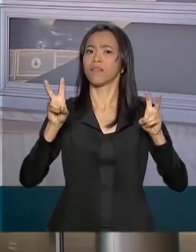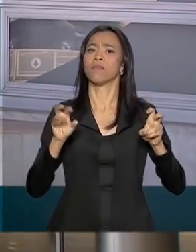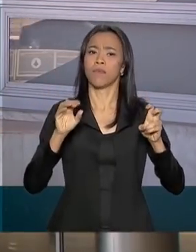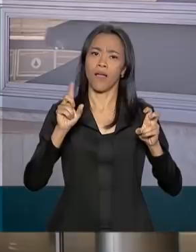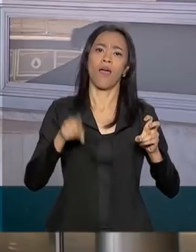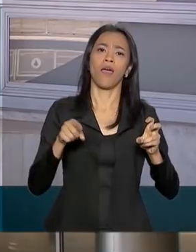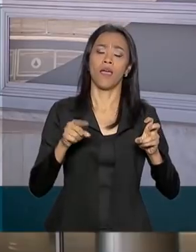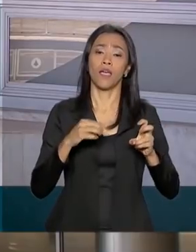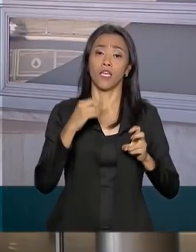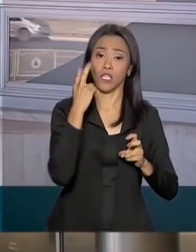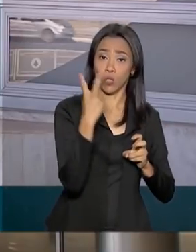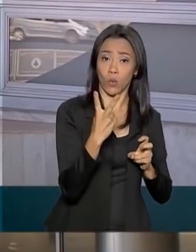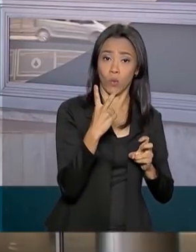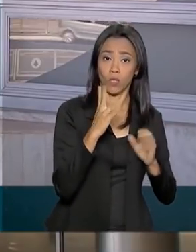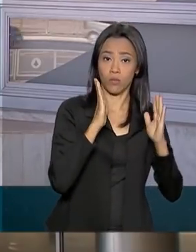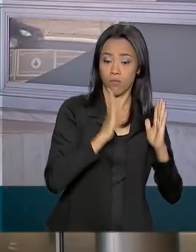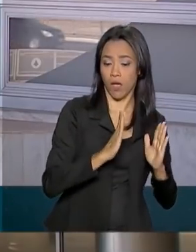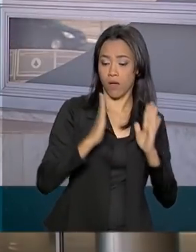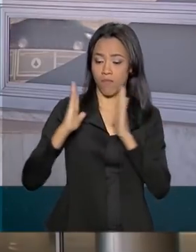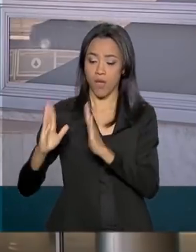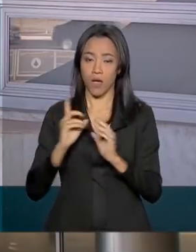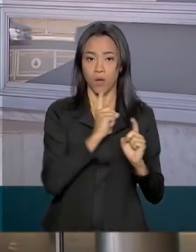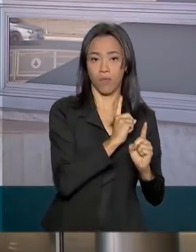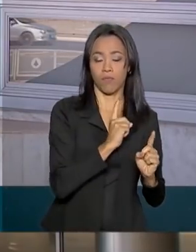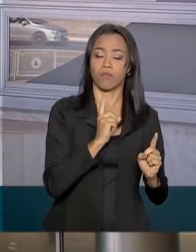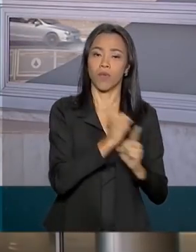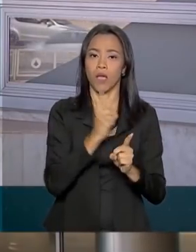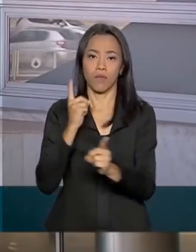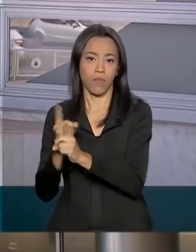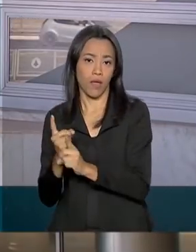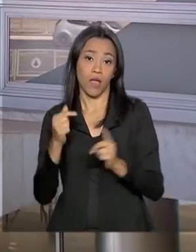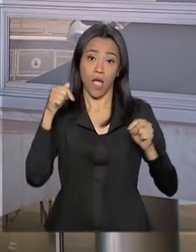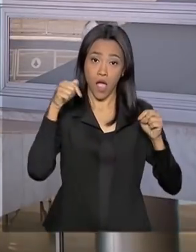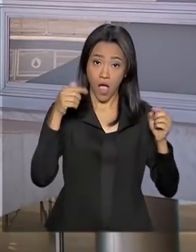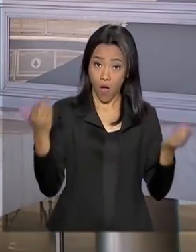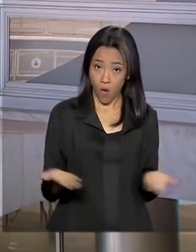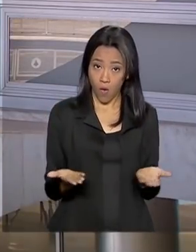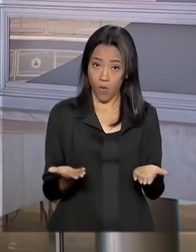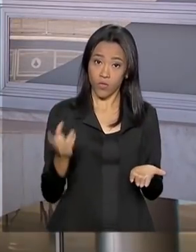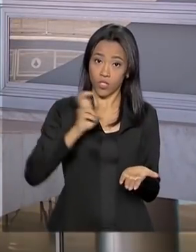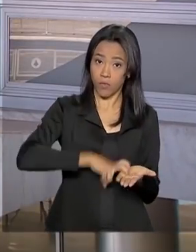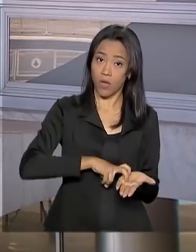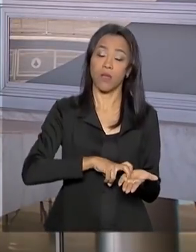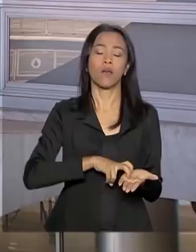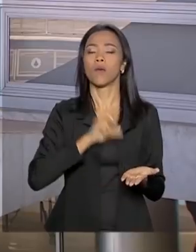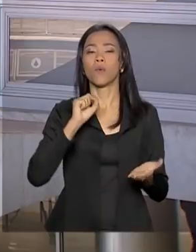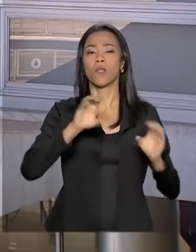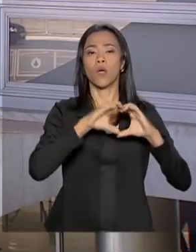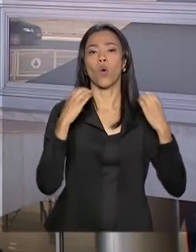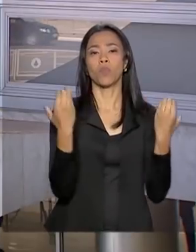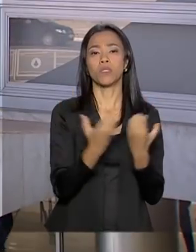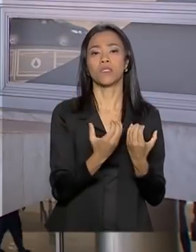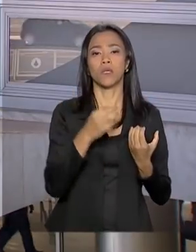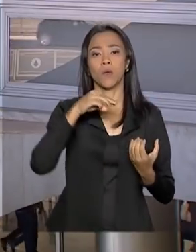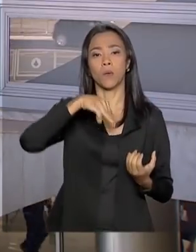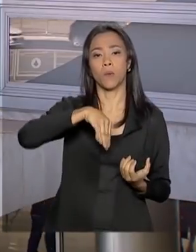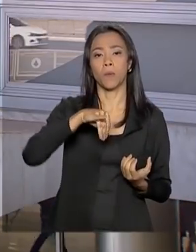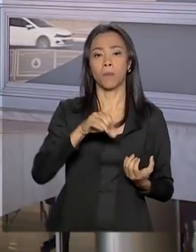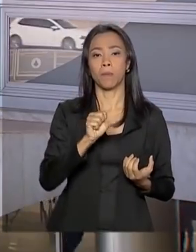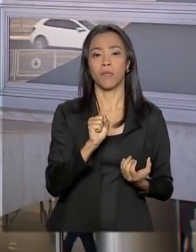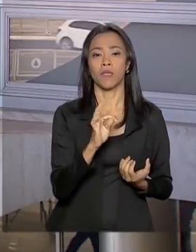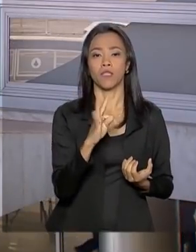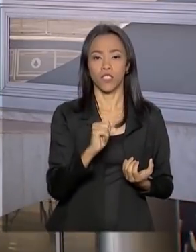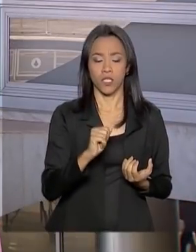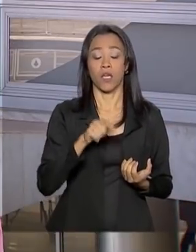em dois momentos lá no Congresso Nacional. Agora de manhã, na Comissão Mista de Orçamento, que vai votar o parecer do relator, o